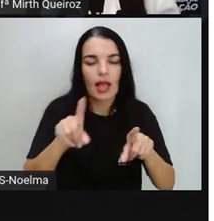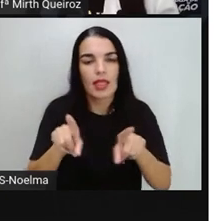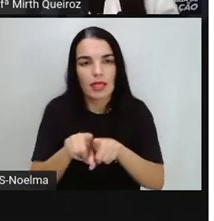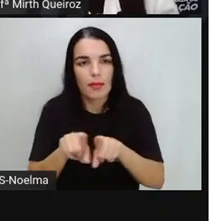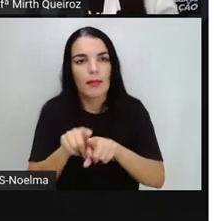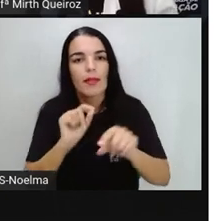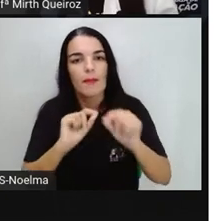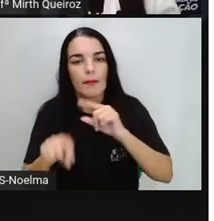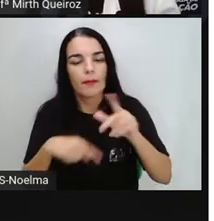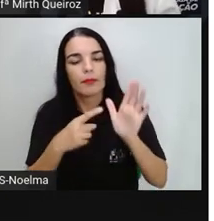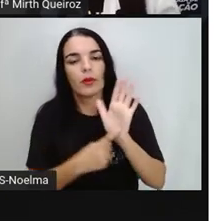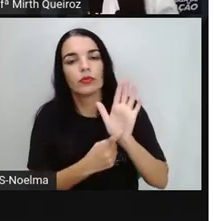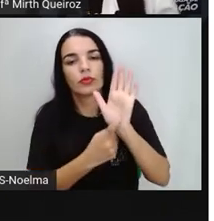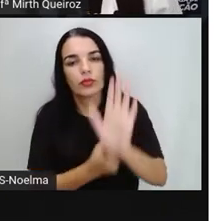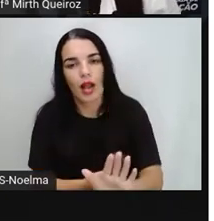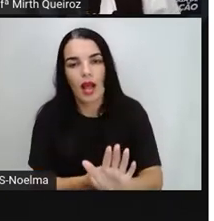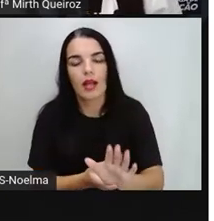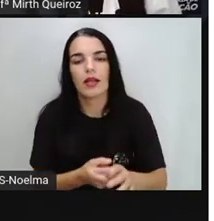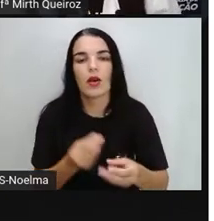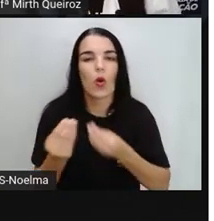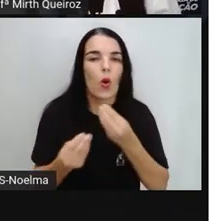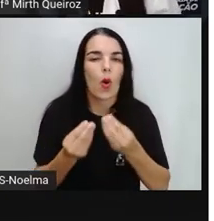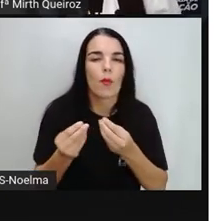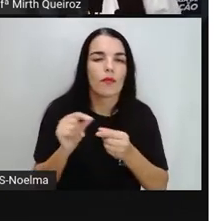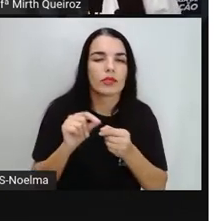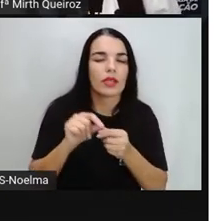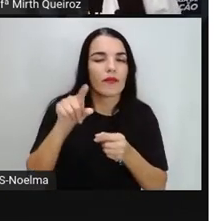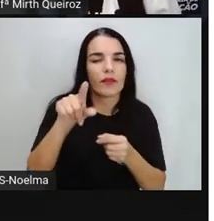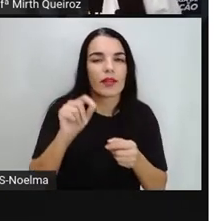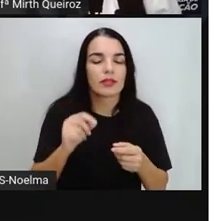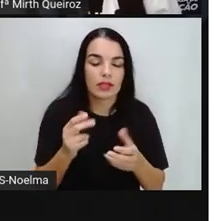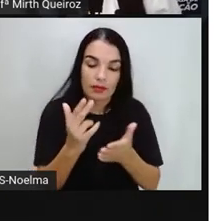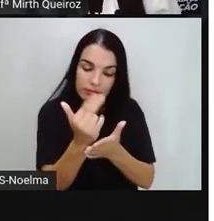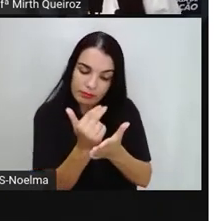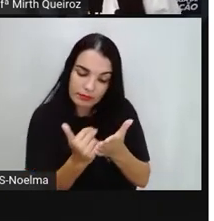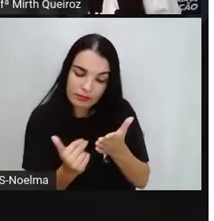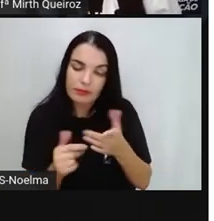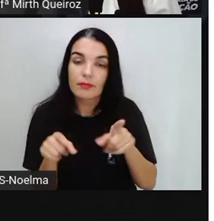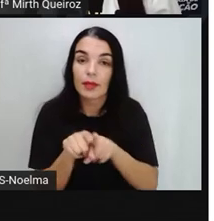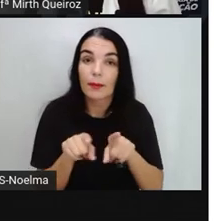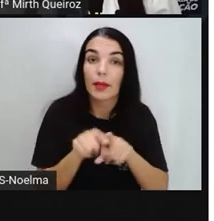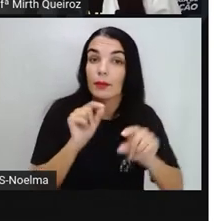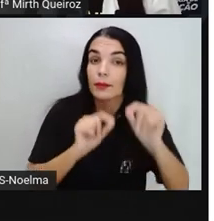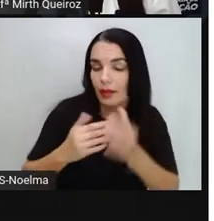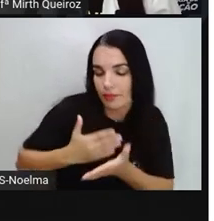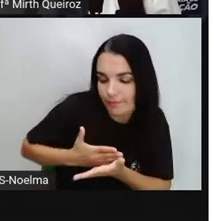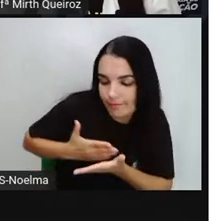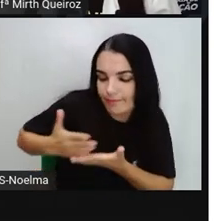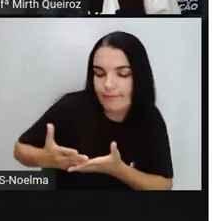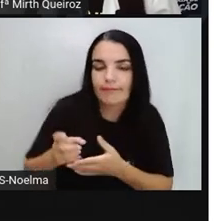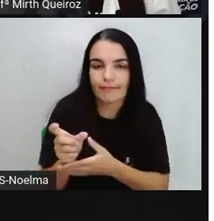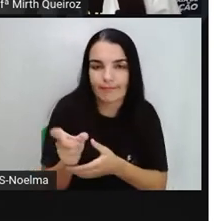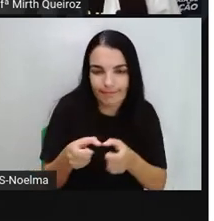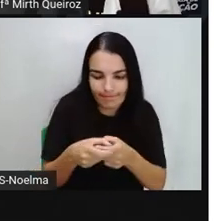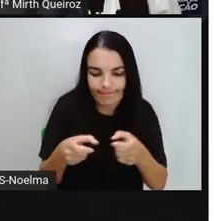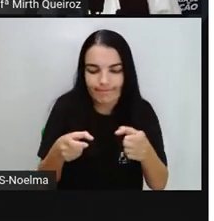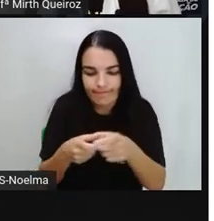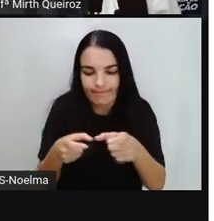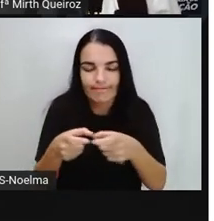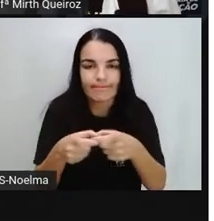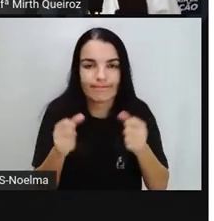tangrã que você fez e montar figuras, imagens a partir dessas peças, certo?